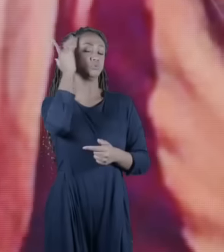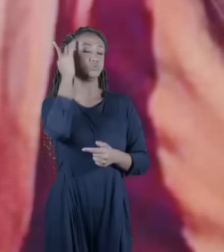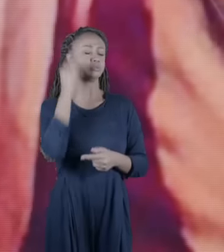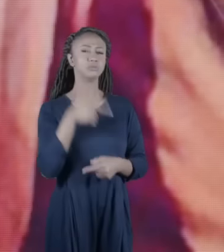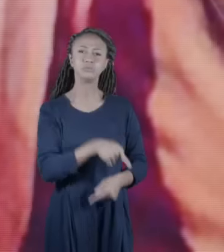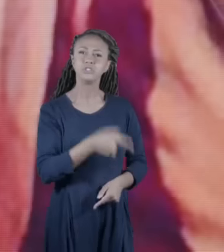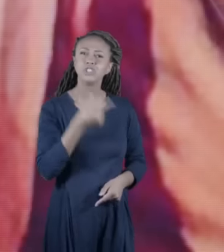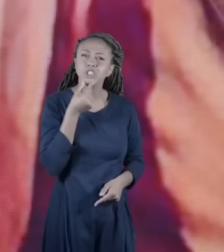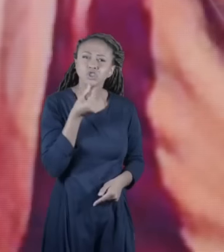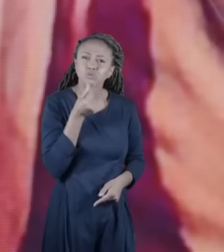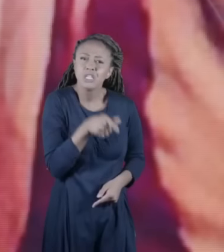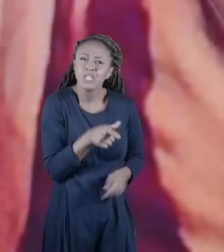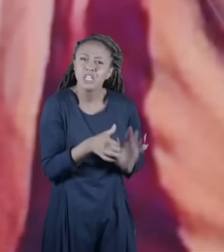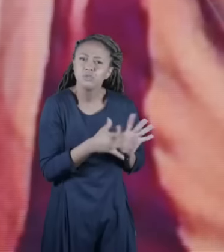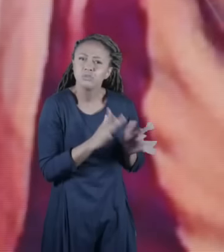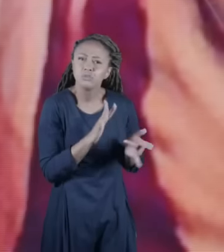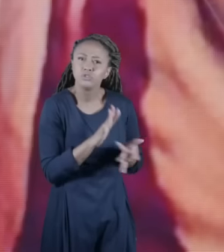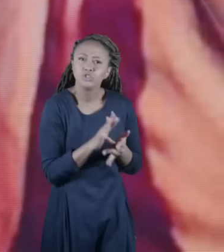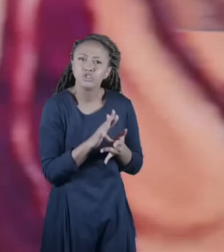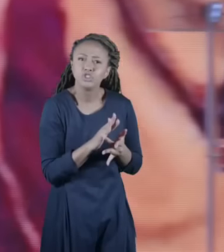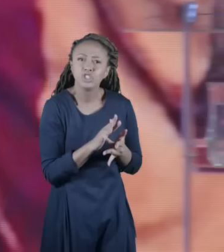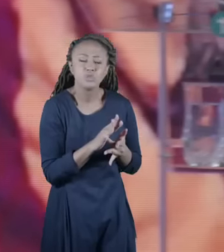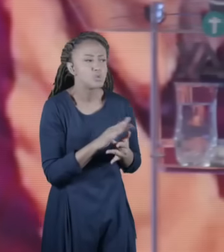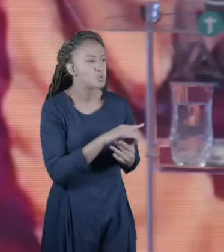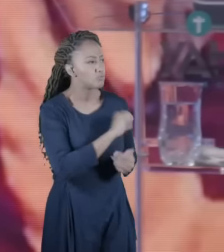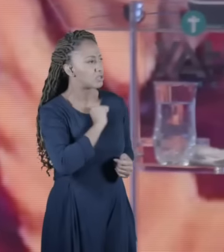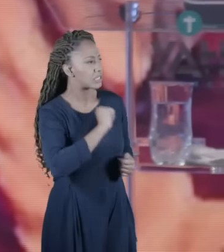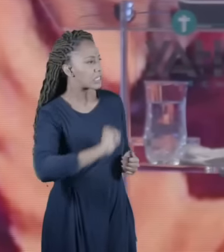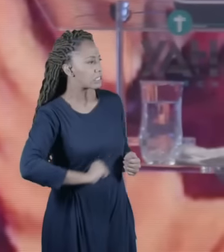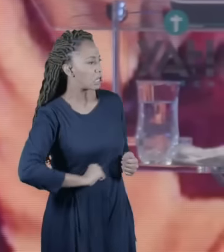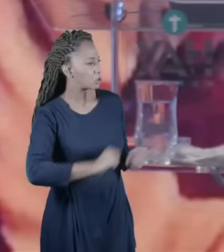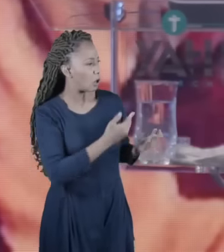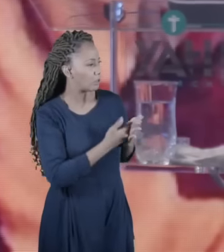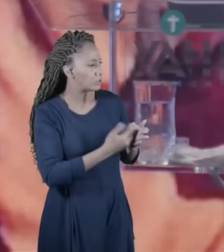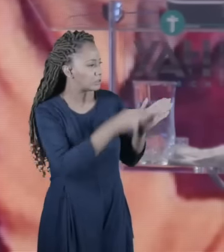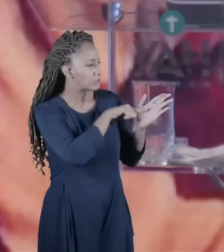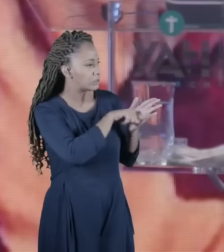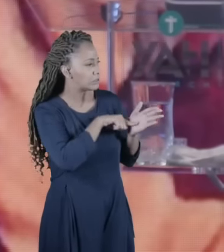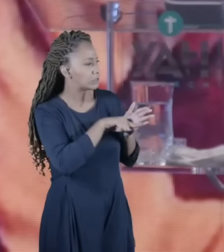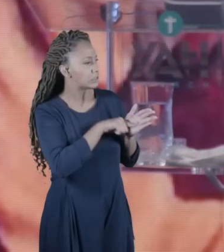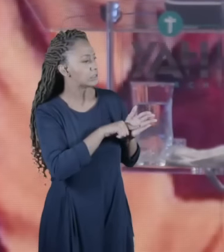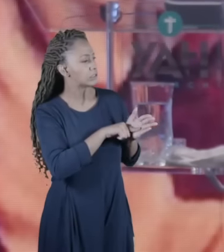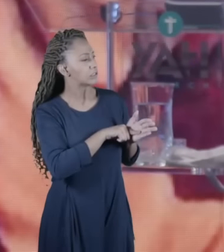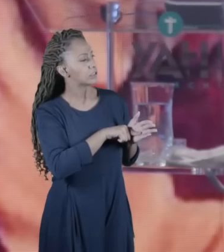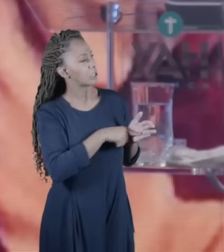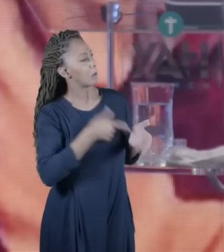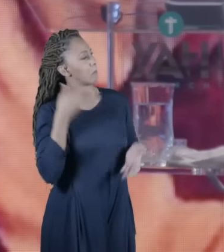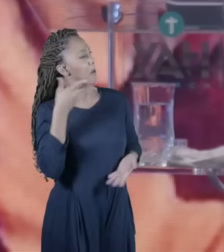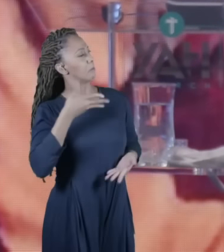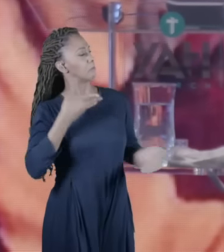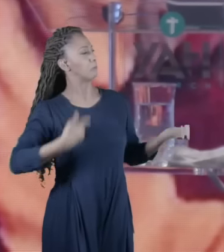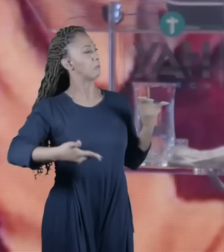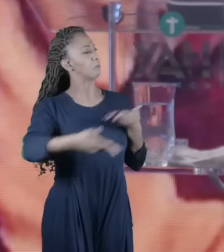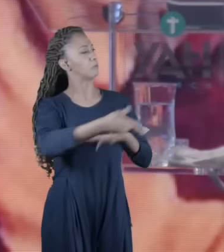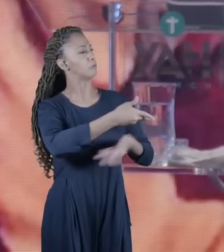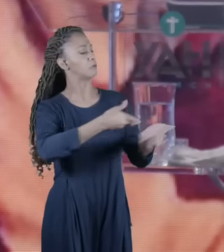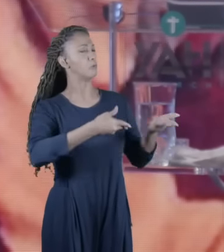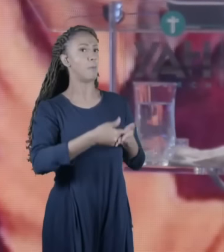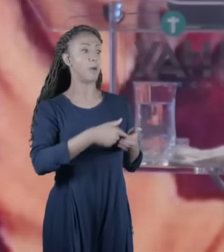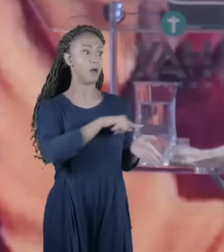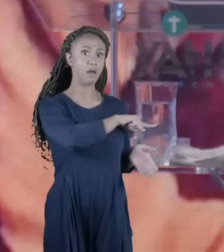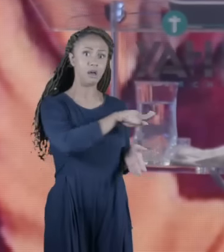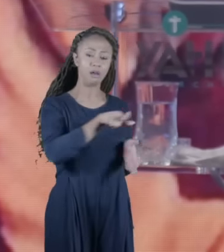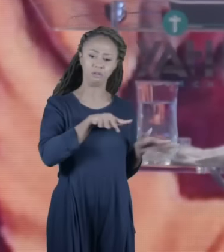agora está em frente aos sábios da lei e todos maravilhados com o conhecimento que ele tinha